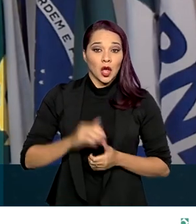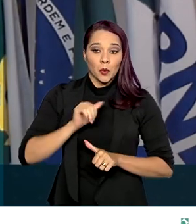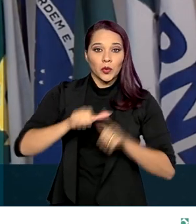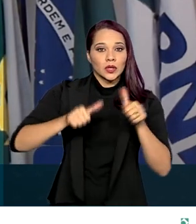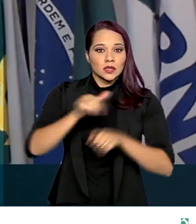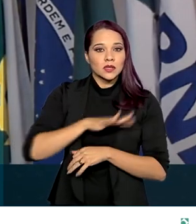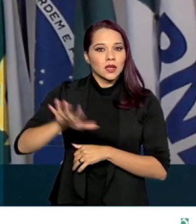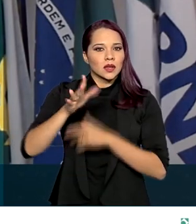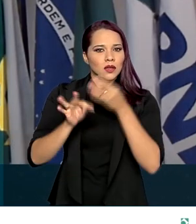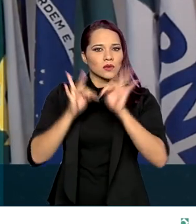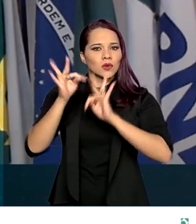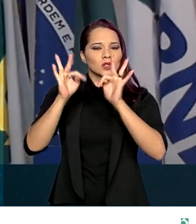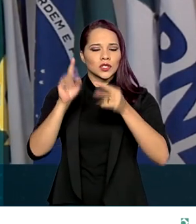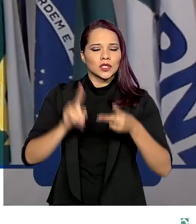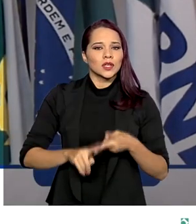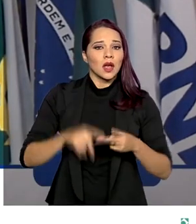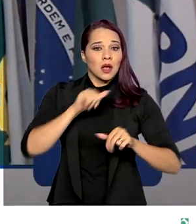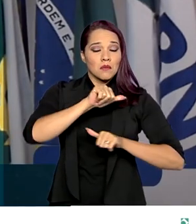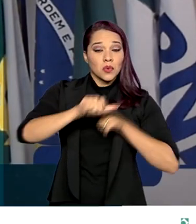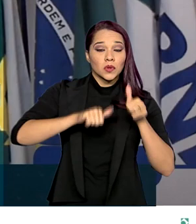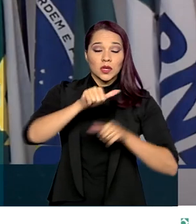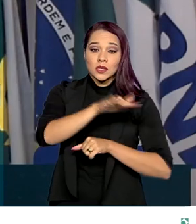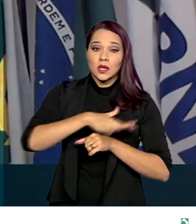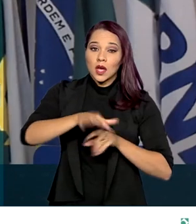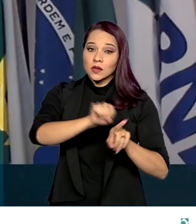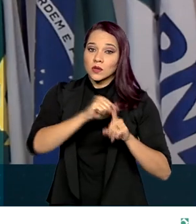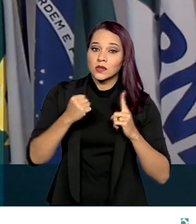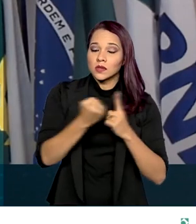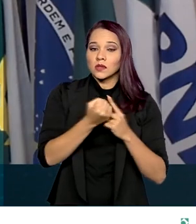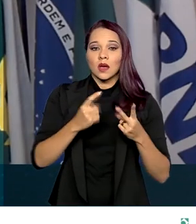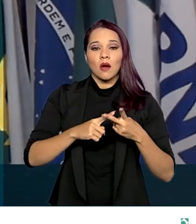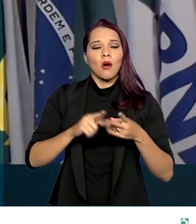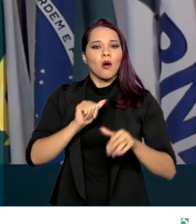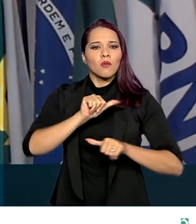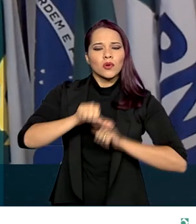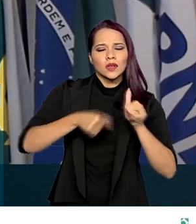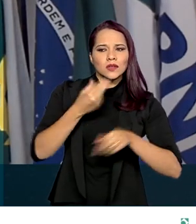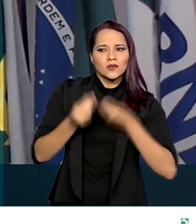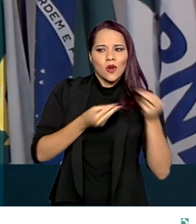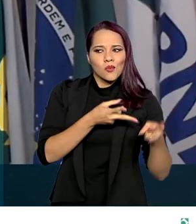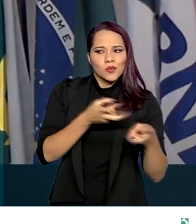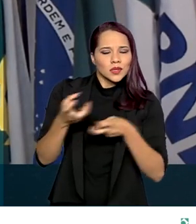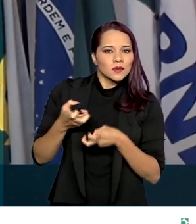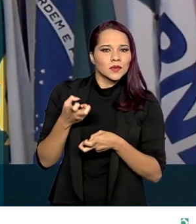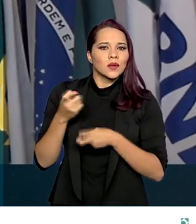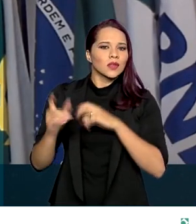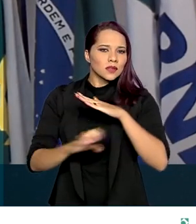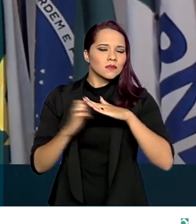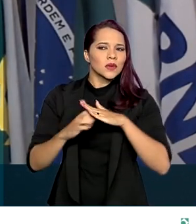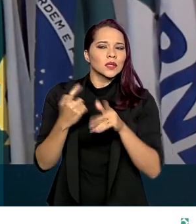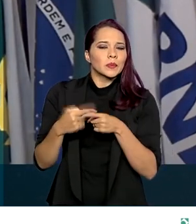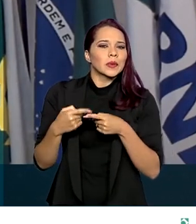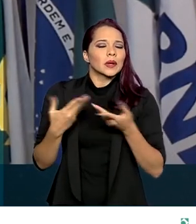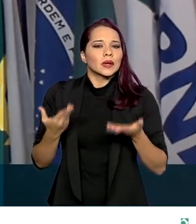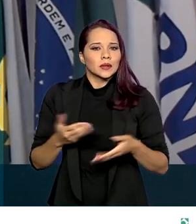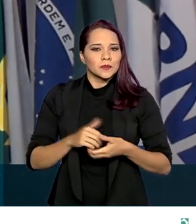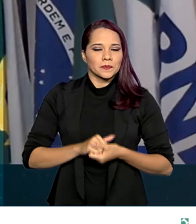tecnológica, mudança social, mudança de percepções da razão das empresas existir.